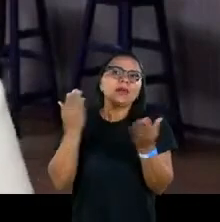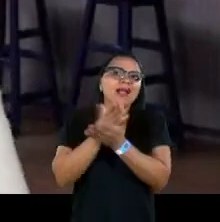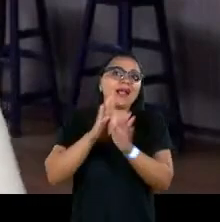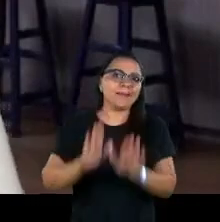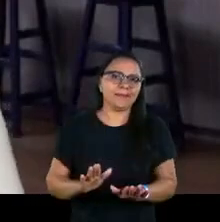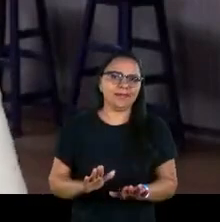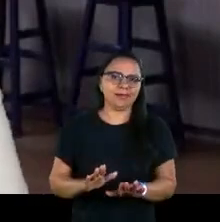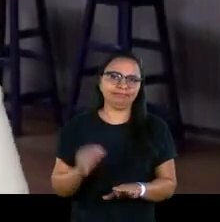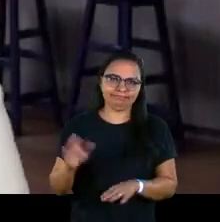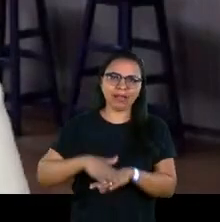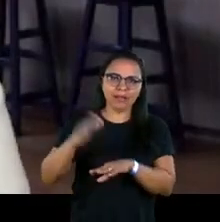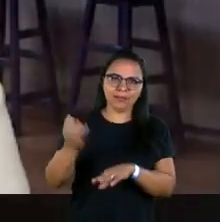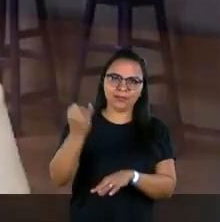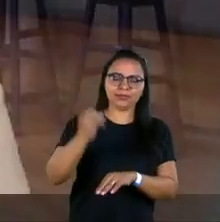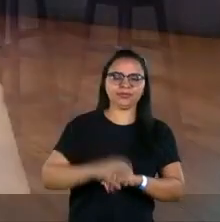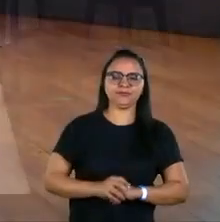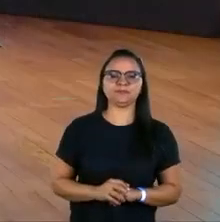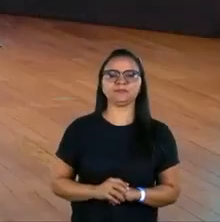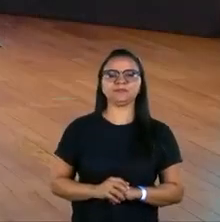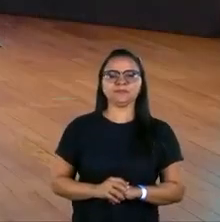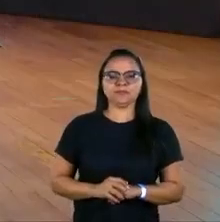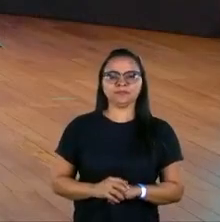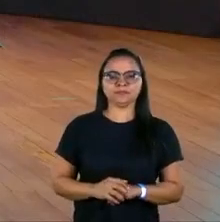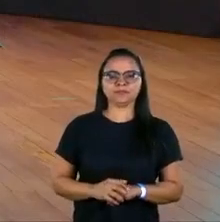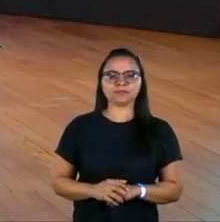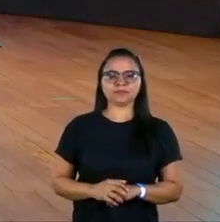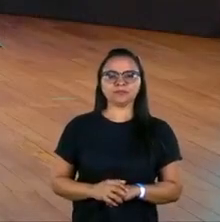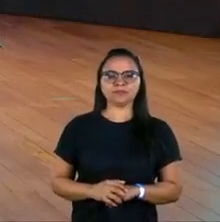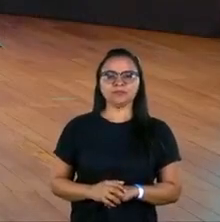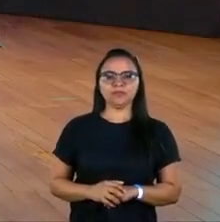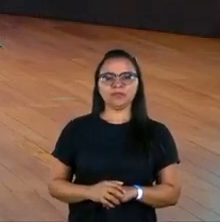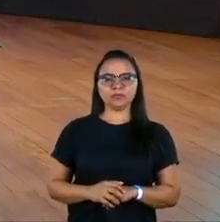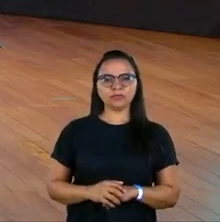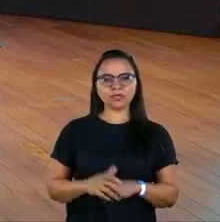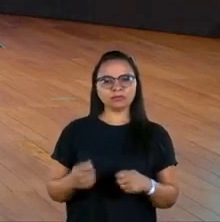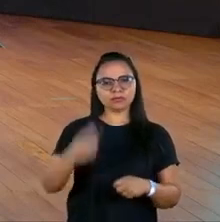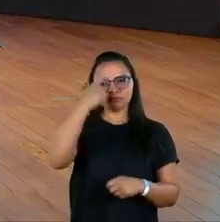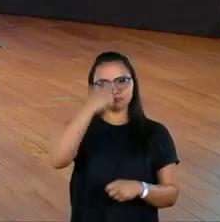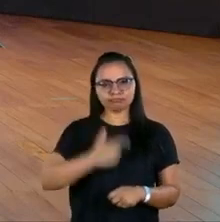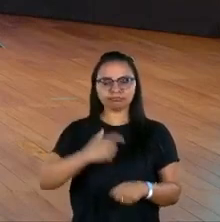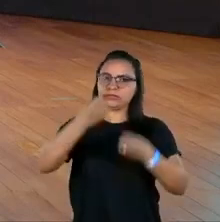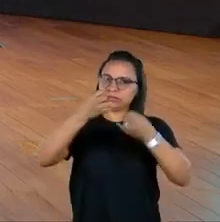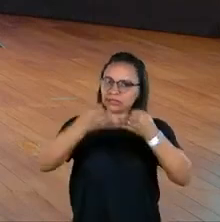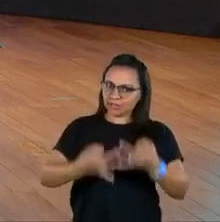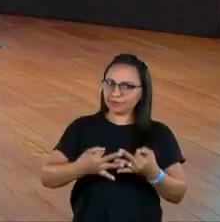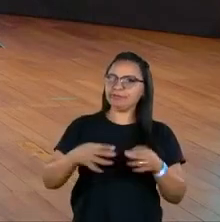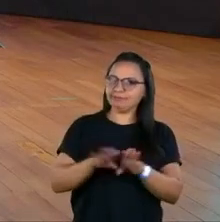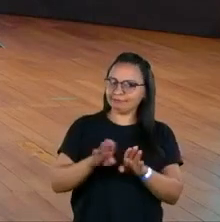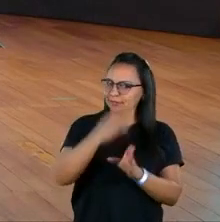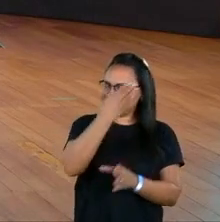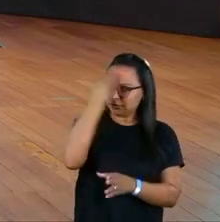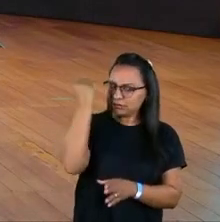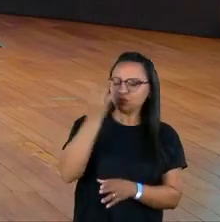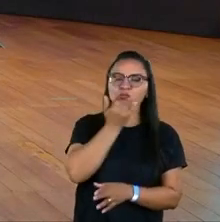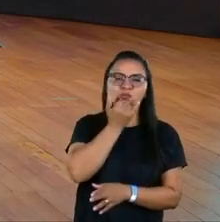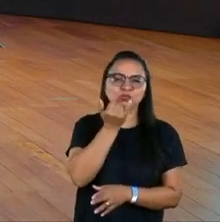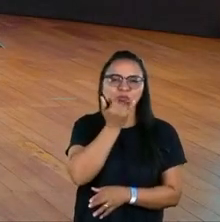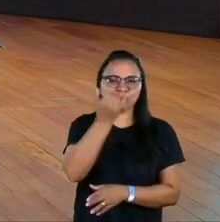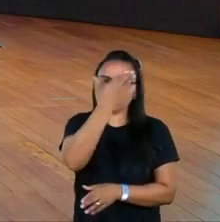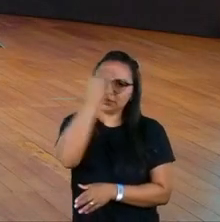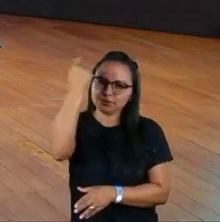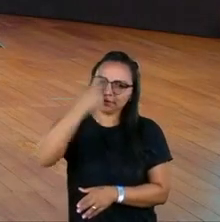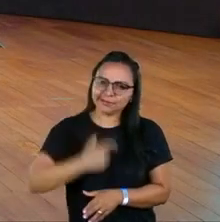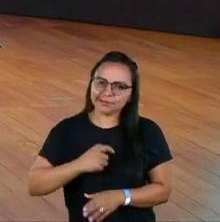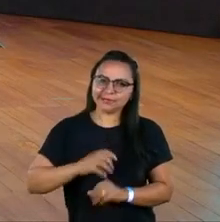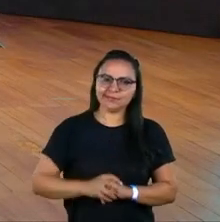acho que o mais importante. Com certeza. Porque você tem que se autodescrever também. Ah, sim. Desculpa, eu esqueci